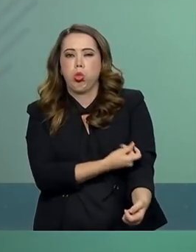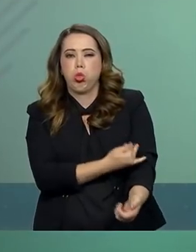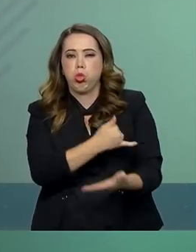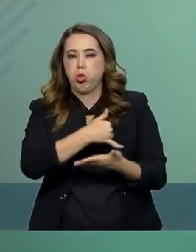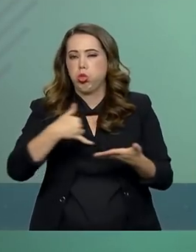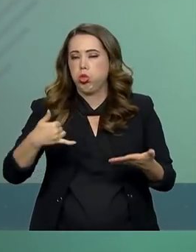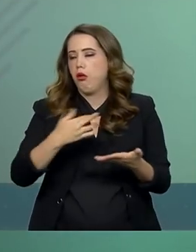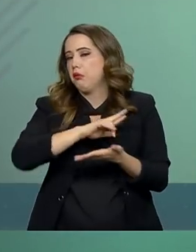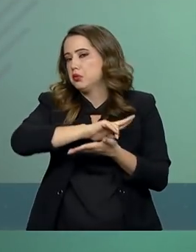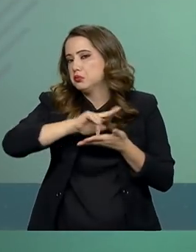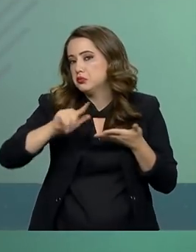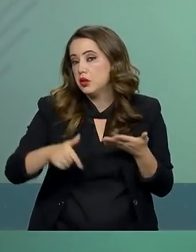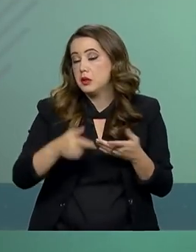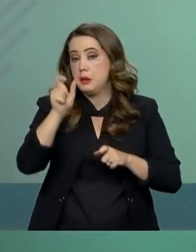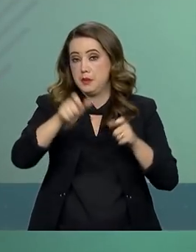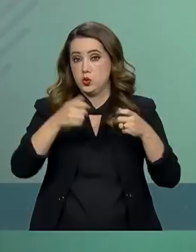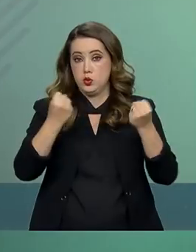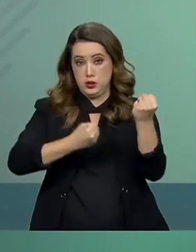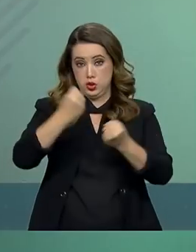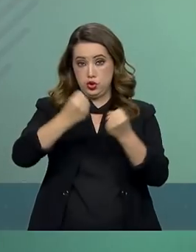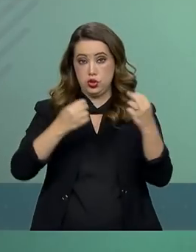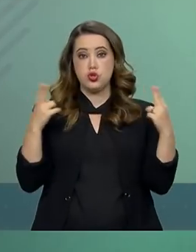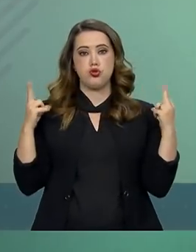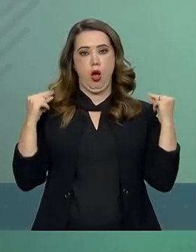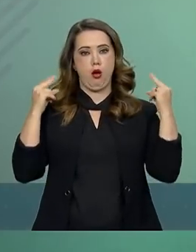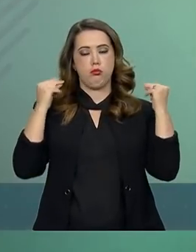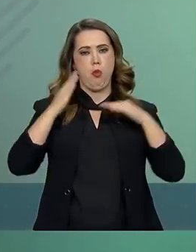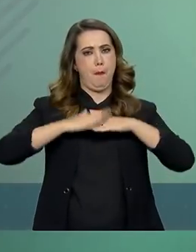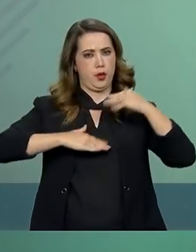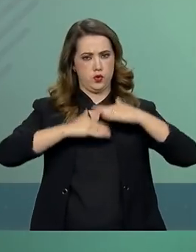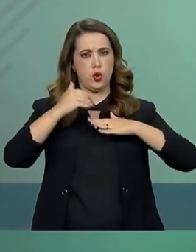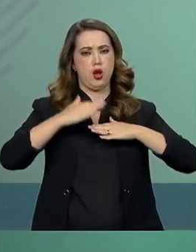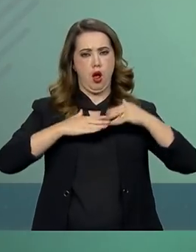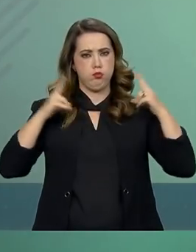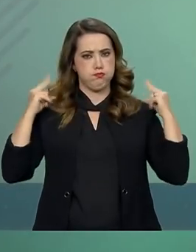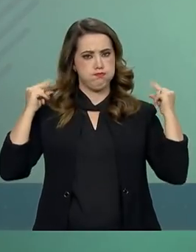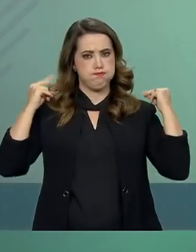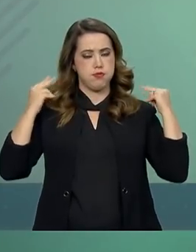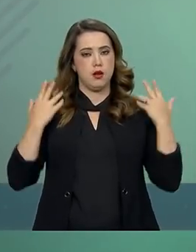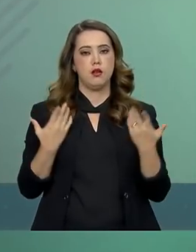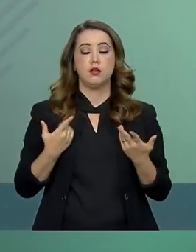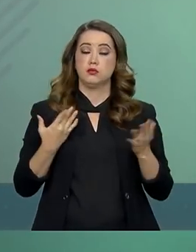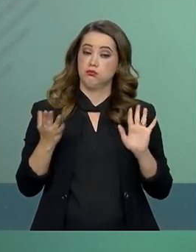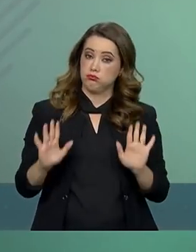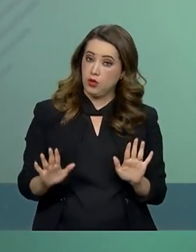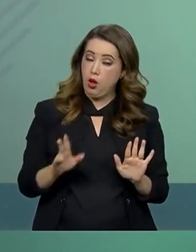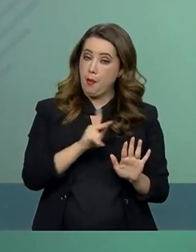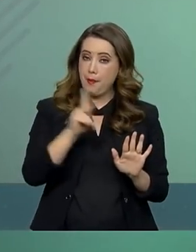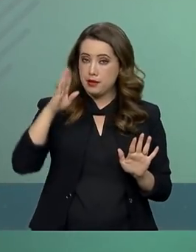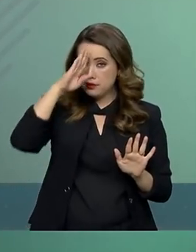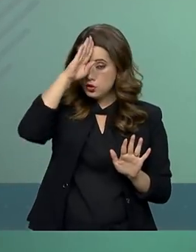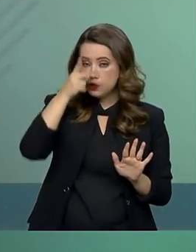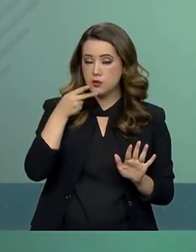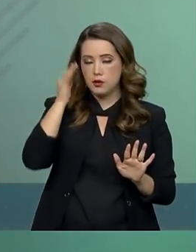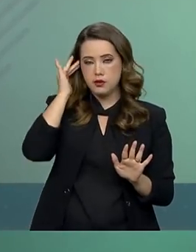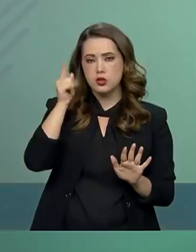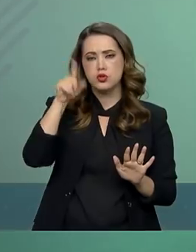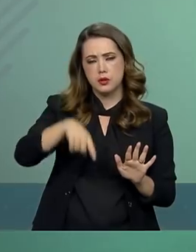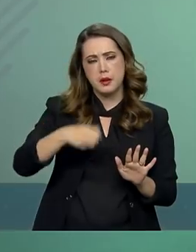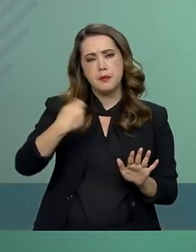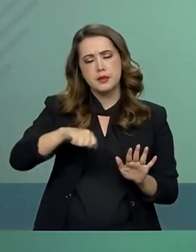o presidente considera essencial tratar esses profissionais com respeito e boa fé.